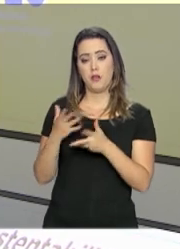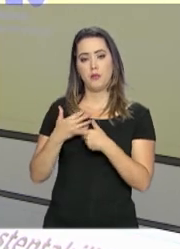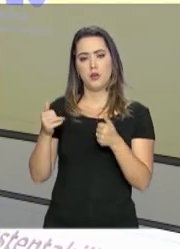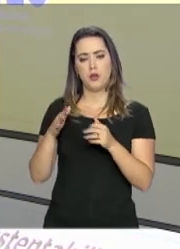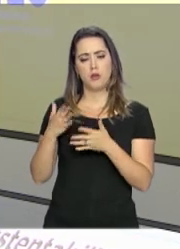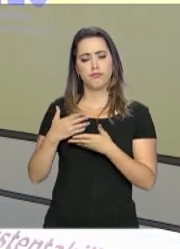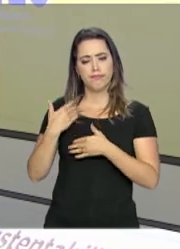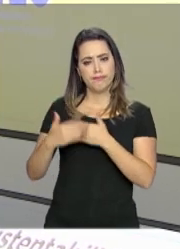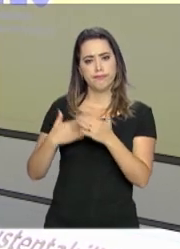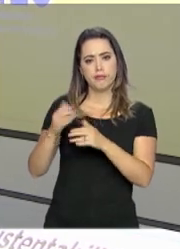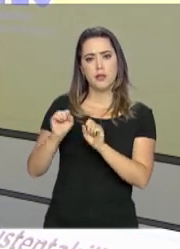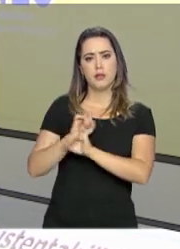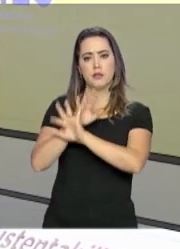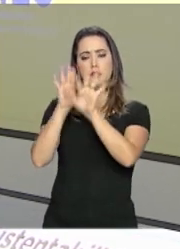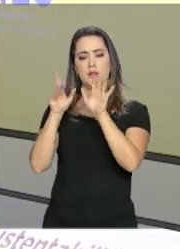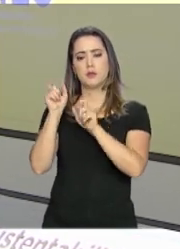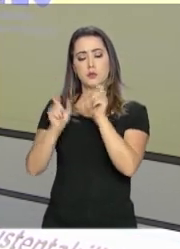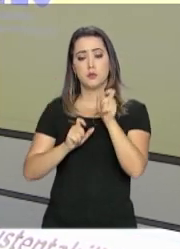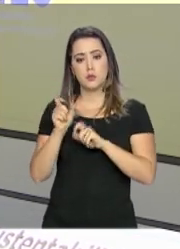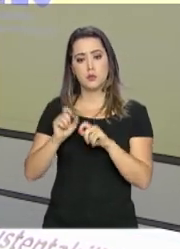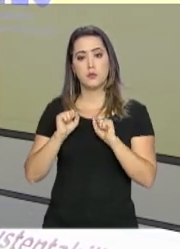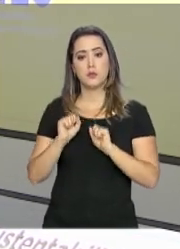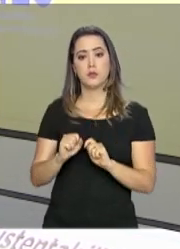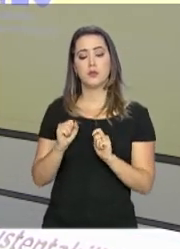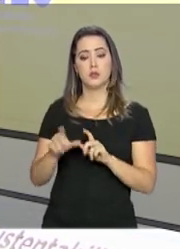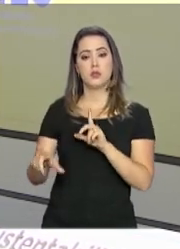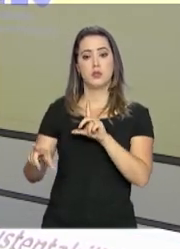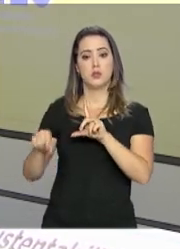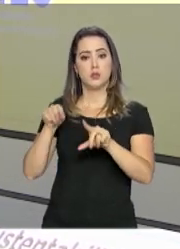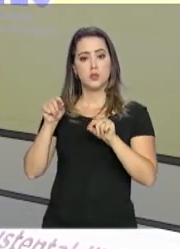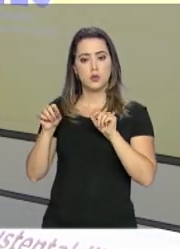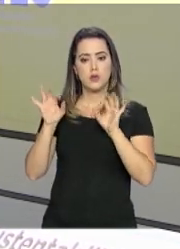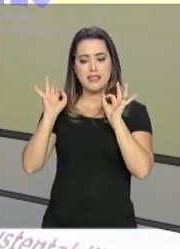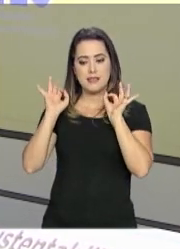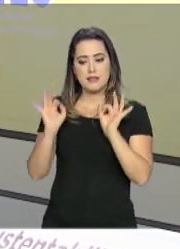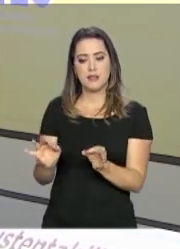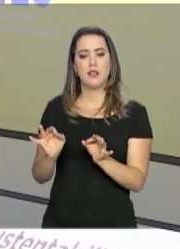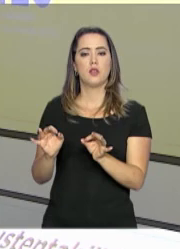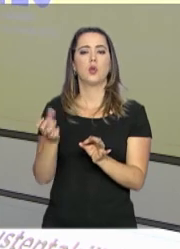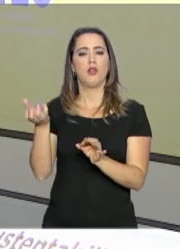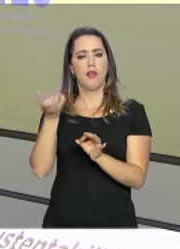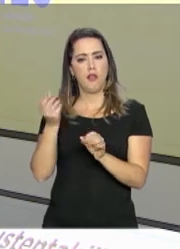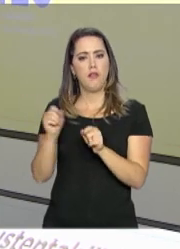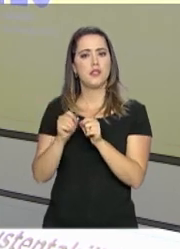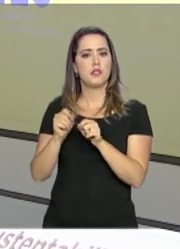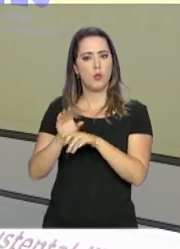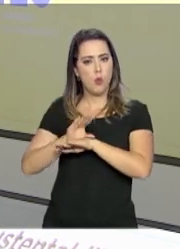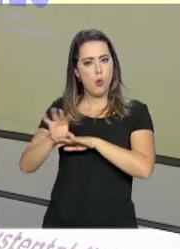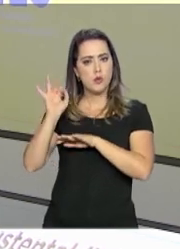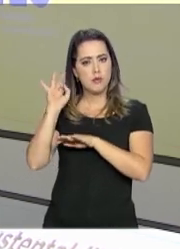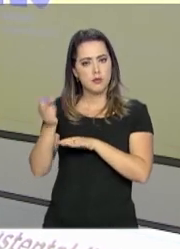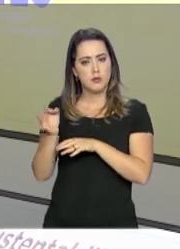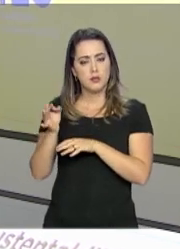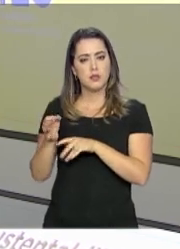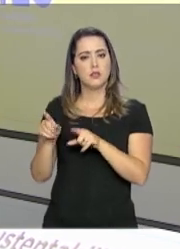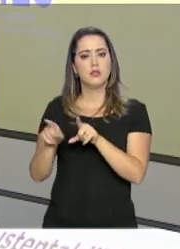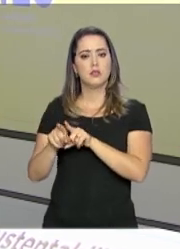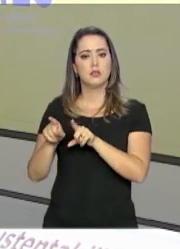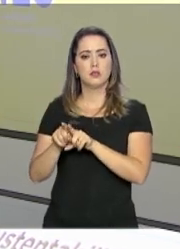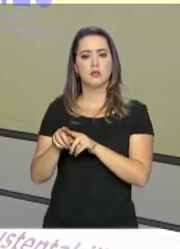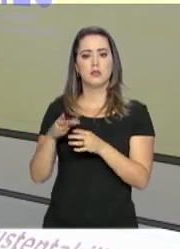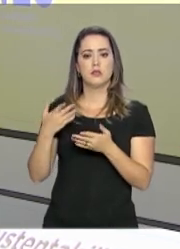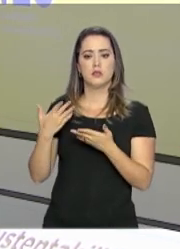sustentável, transparente, para que o estudante faça uma escolha acertada do que realmente ele quer cursar e também